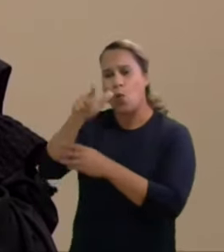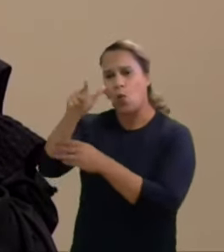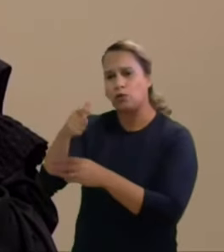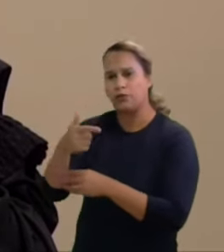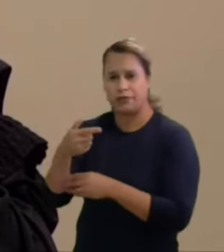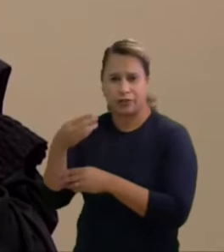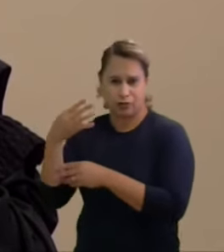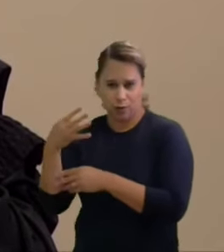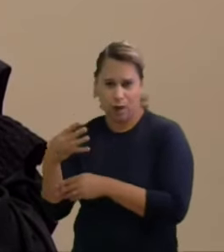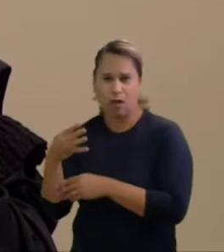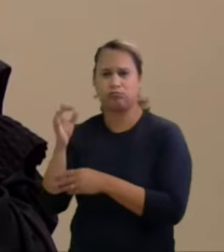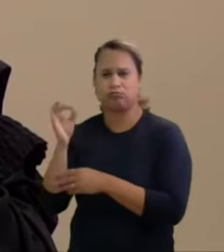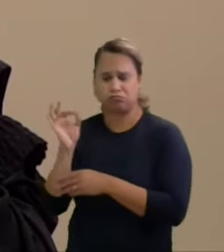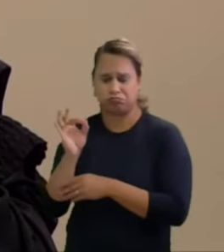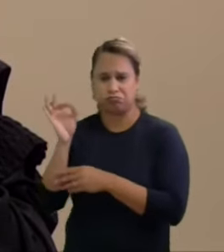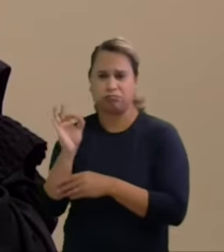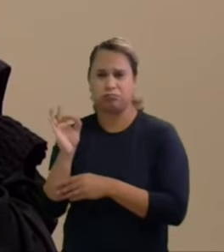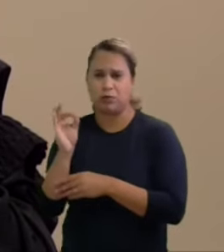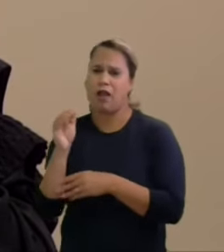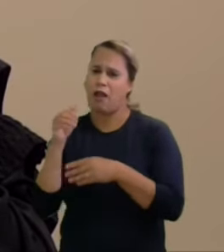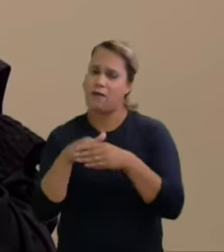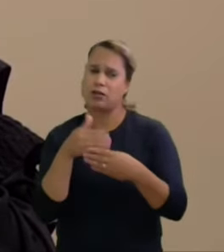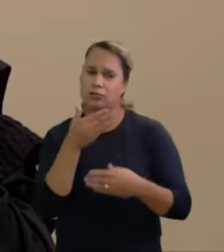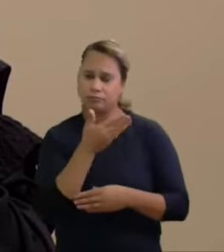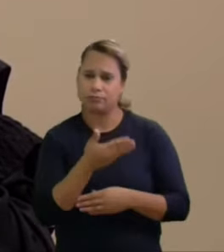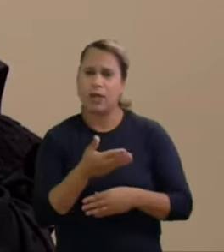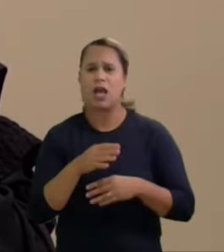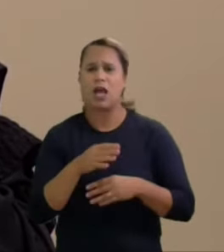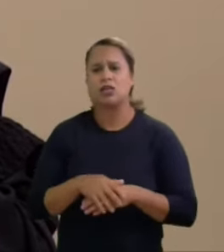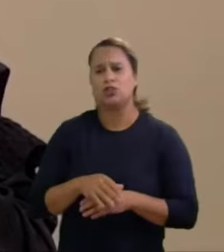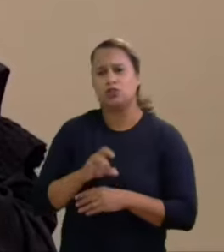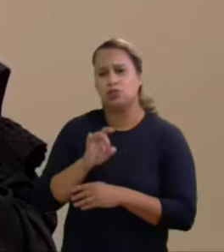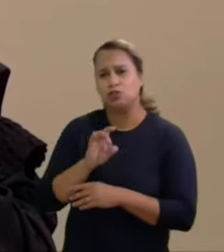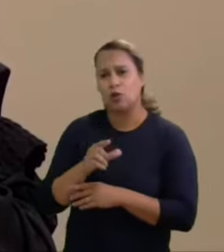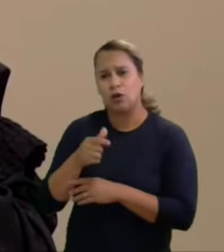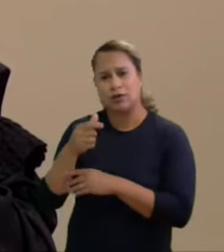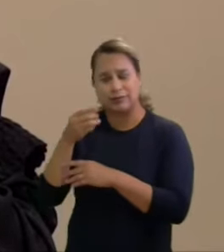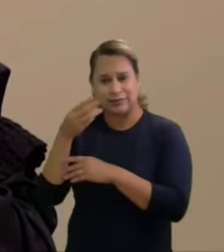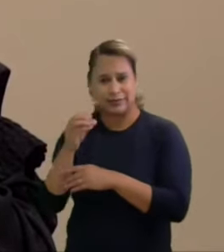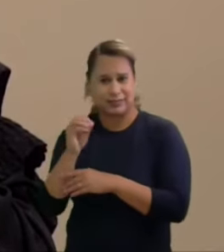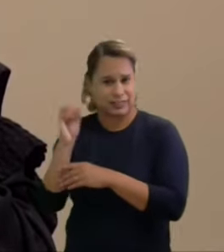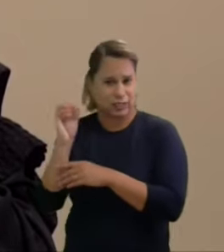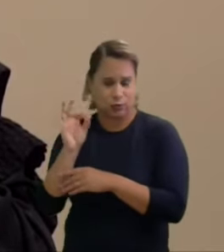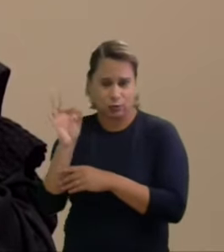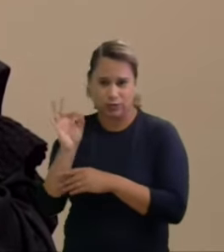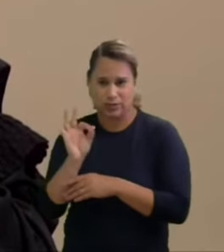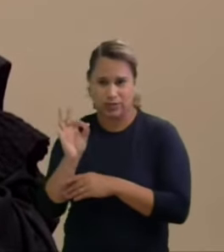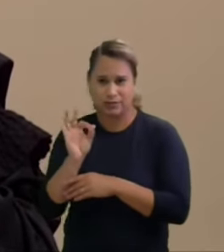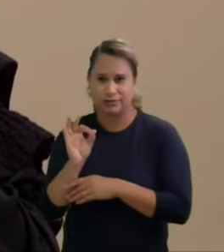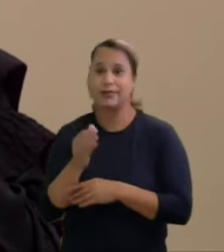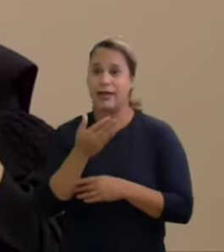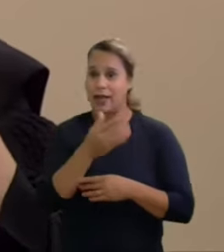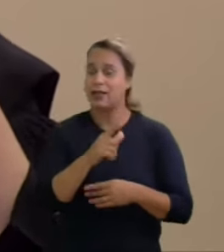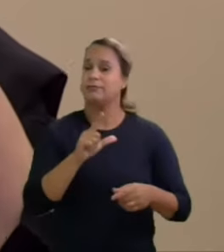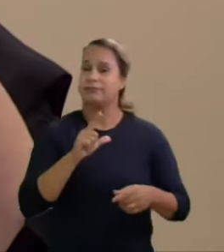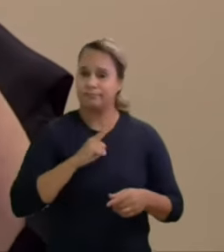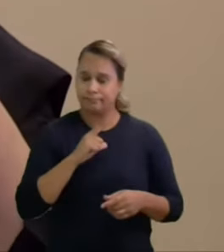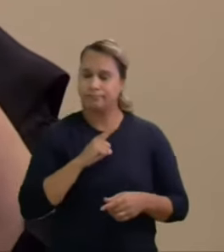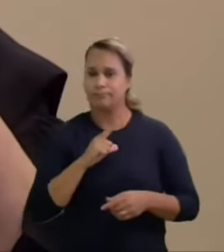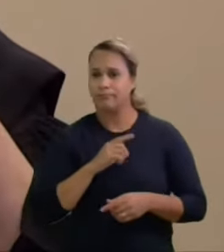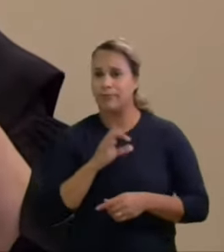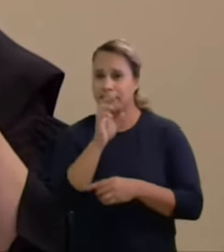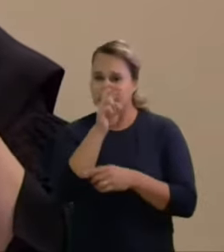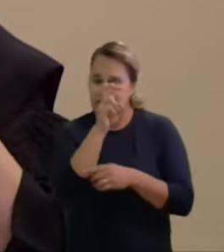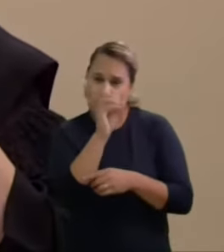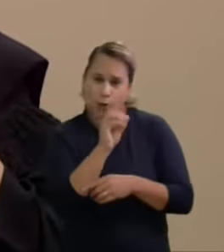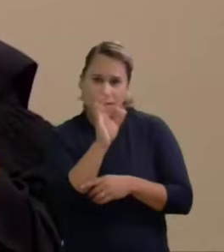escolheriam o ministro eram 15% e 31 não conhecia então ele realmente tinha 50% dos votos no ano seguinte de